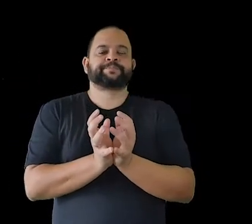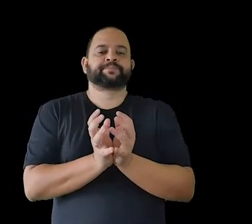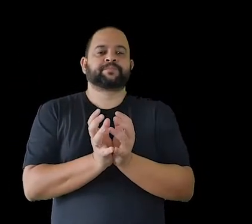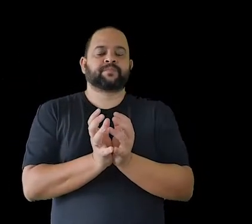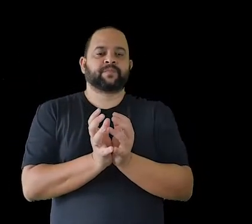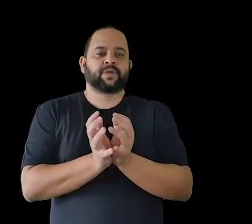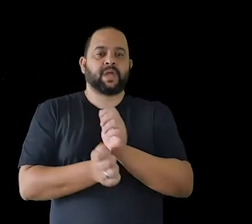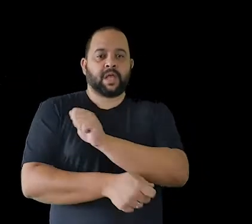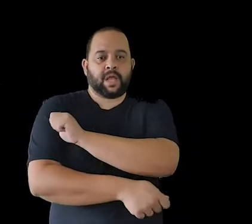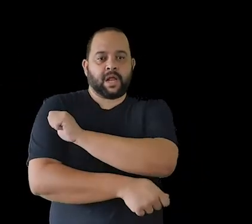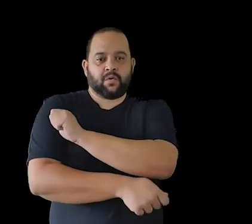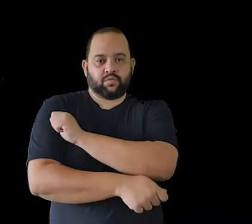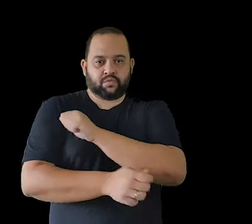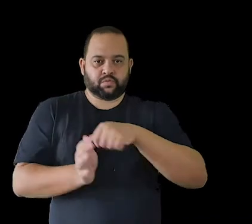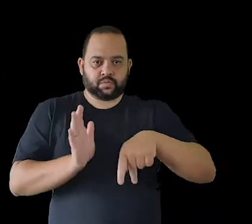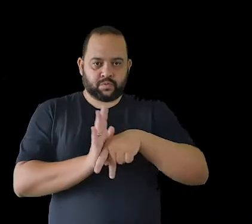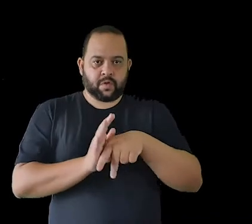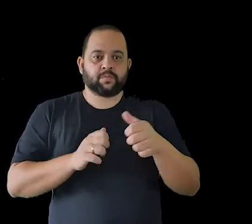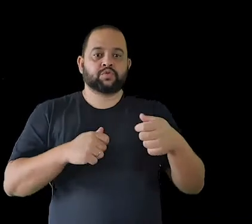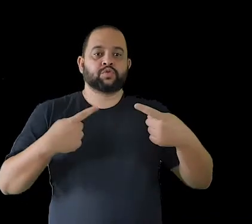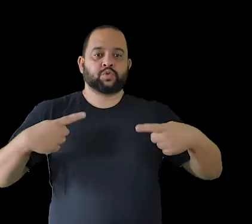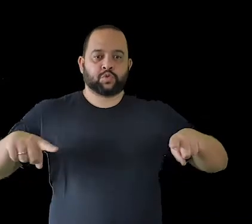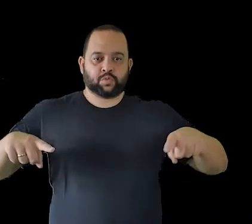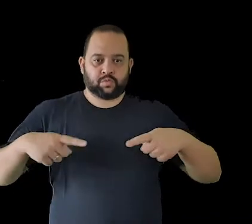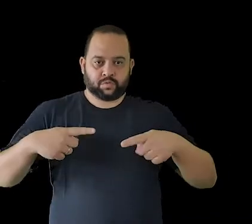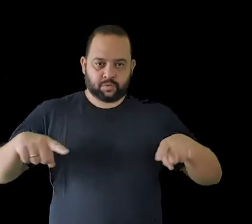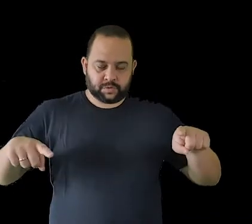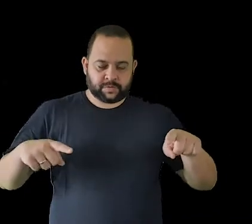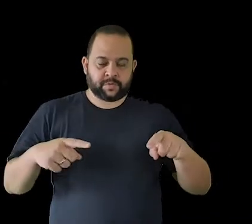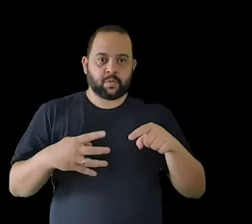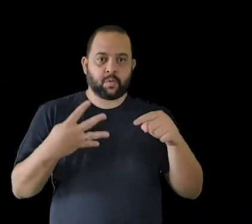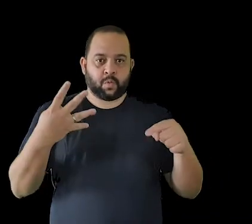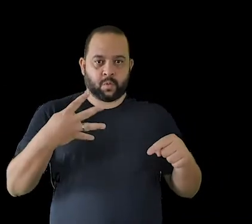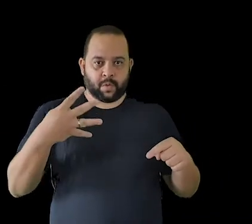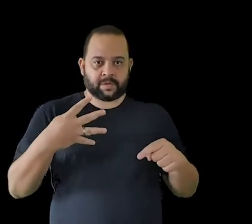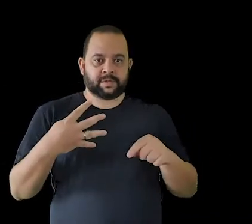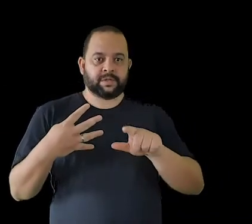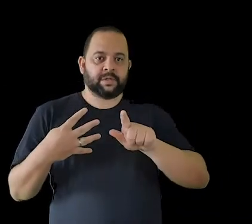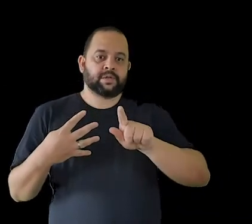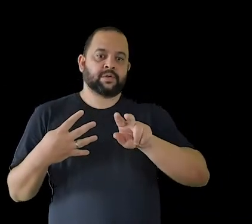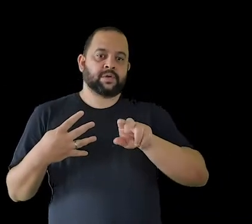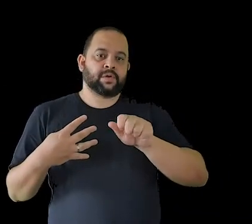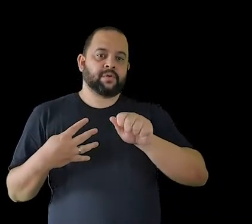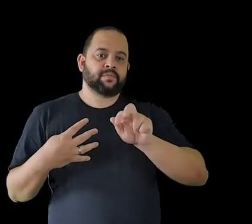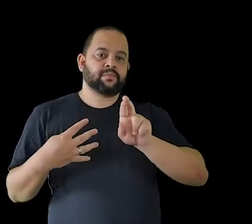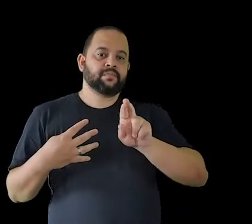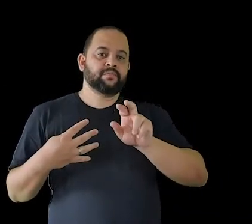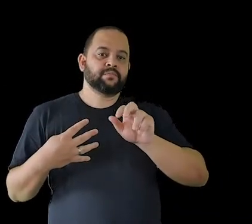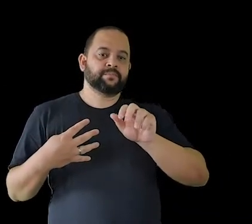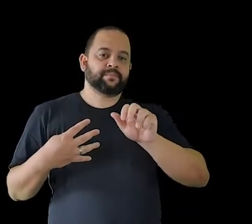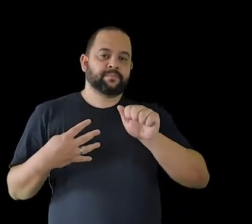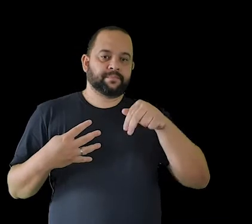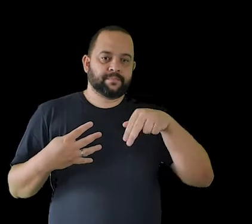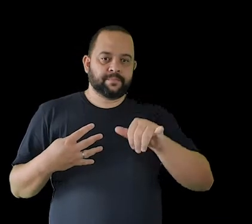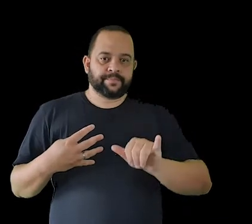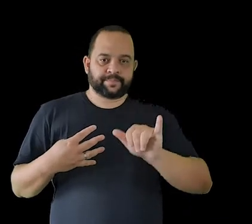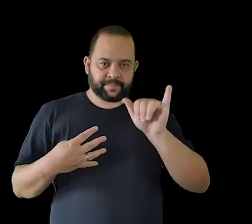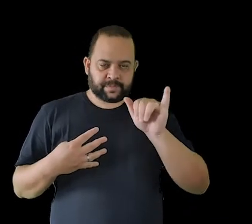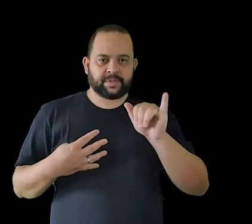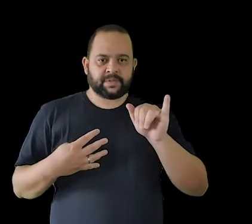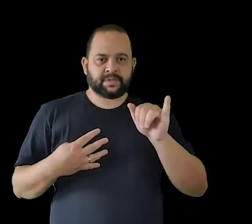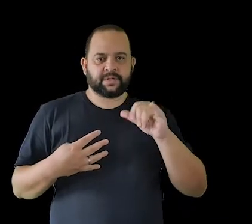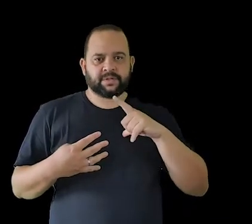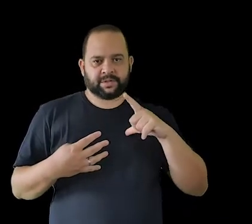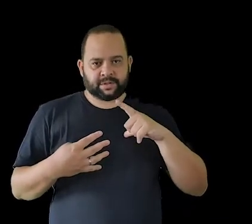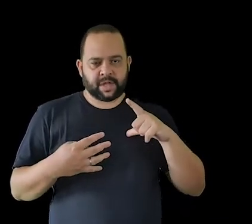alunos de música. O Quarteto Guarani, que é um quarteto de cordas montado com os